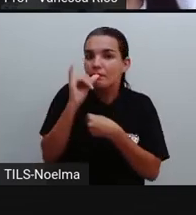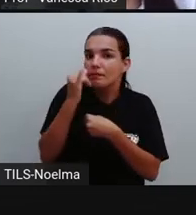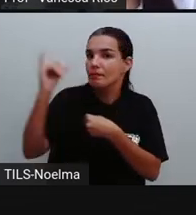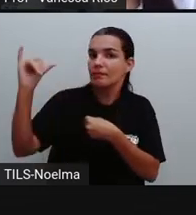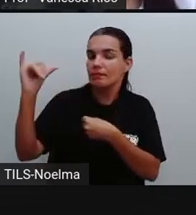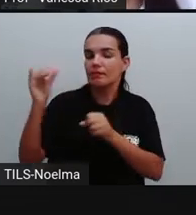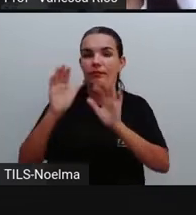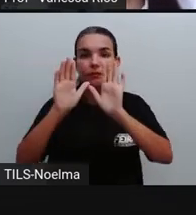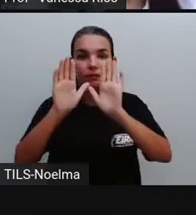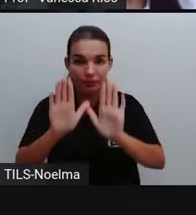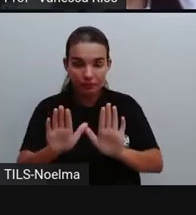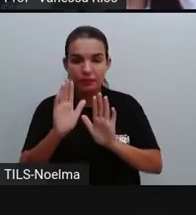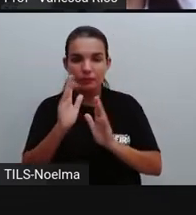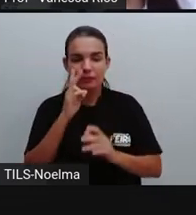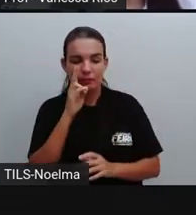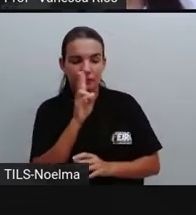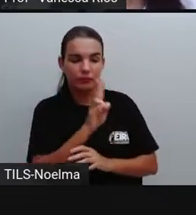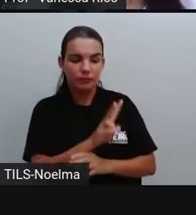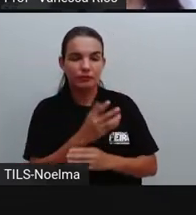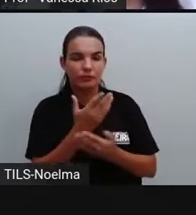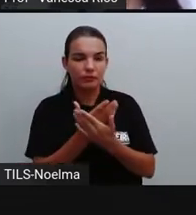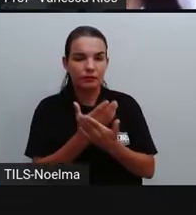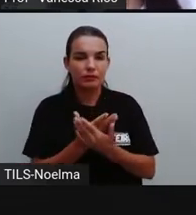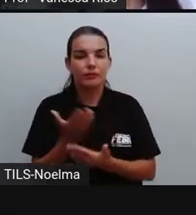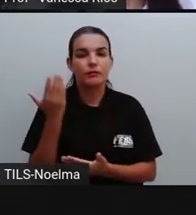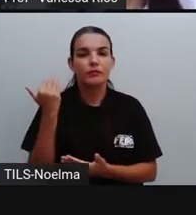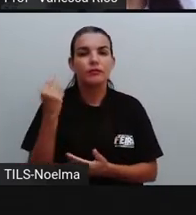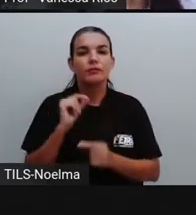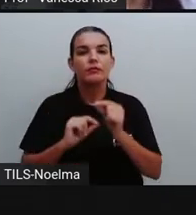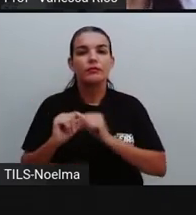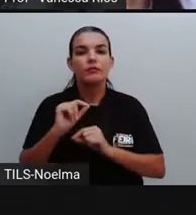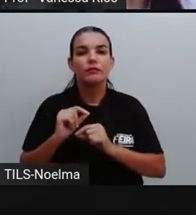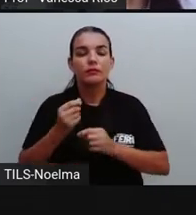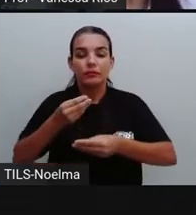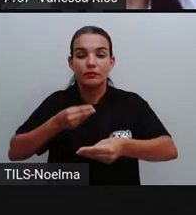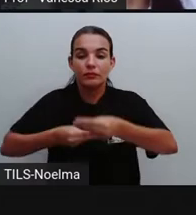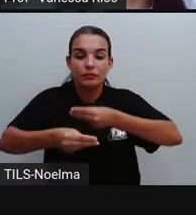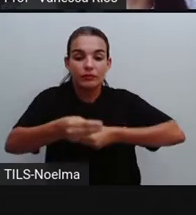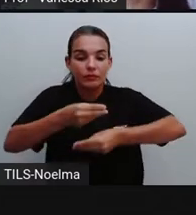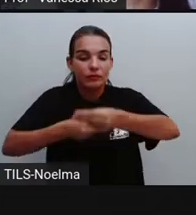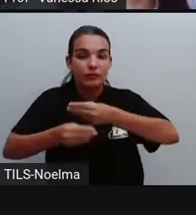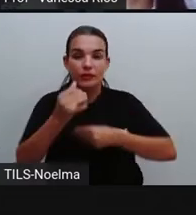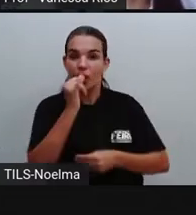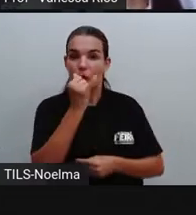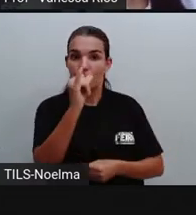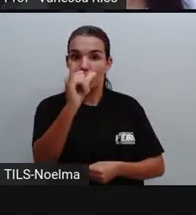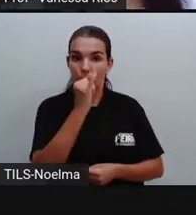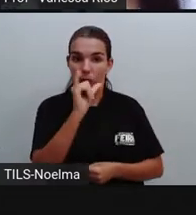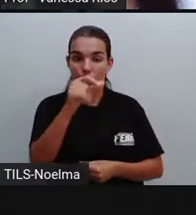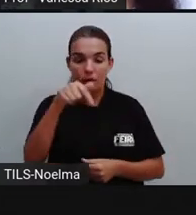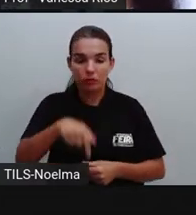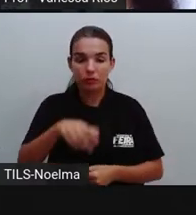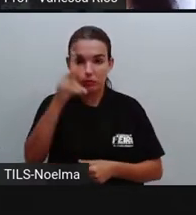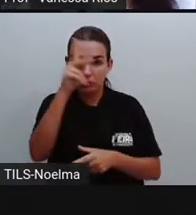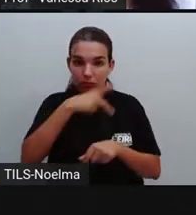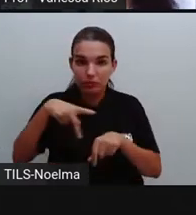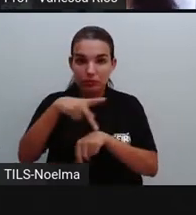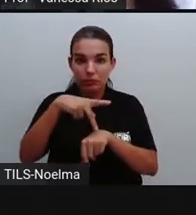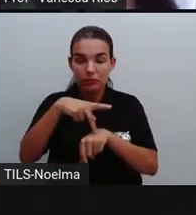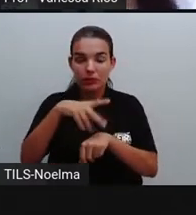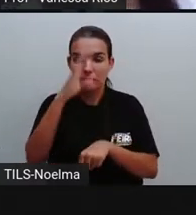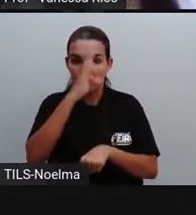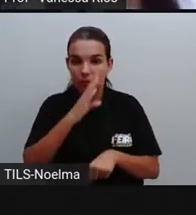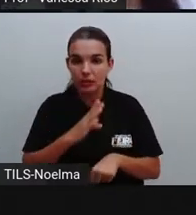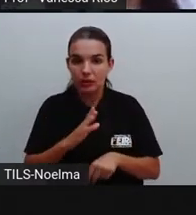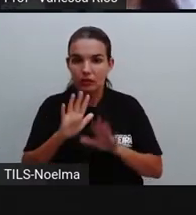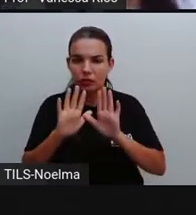observou quando estudamos aí, né? Sobre a geração de energia elétrica em nosso país, nós já percebemos aí